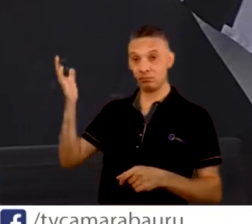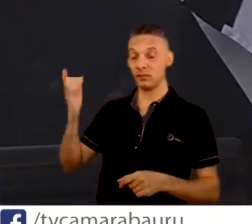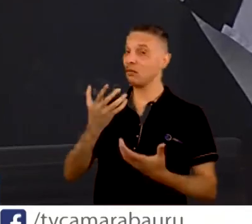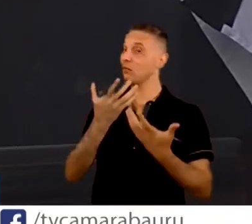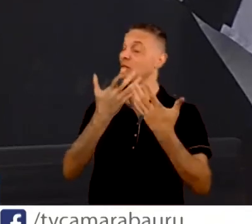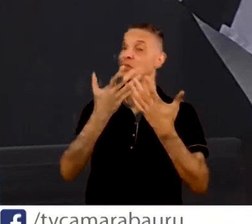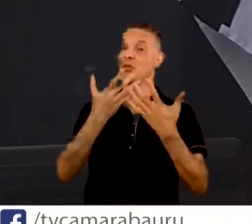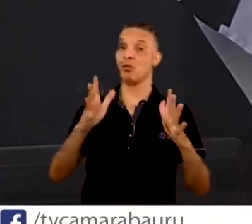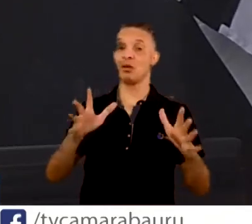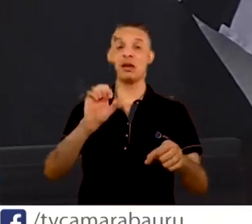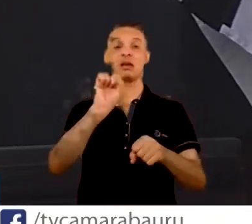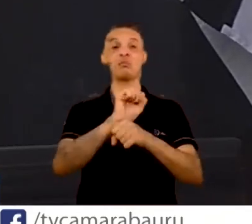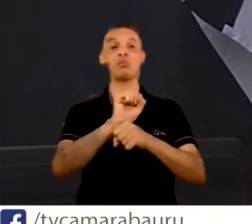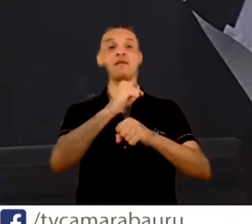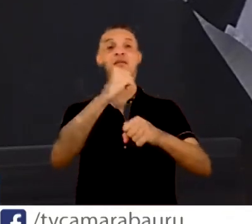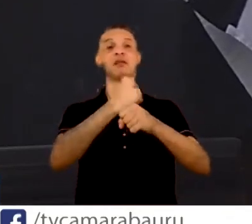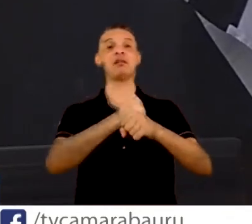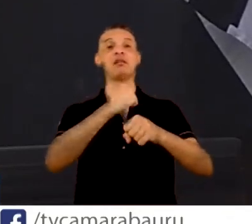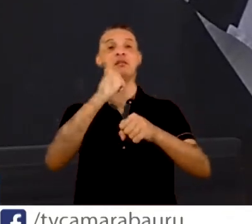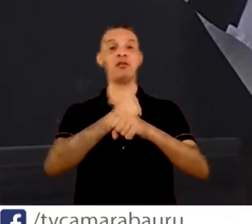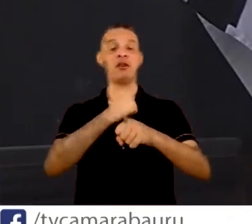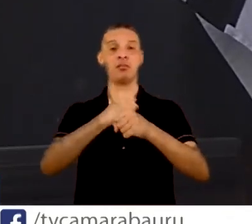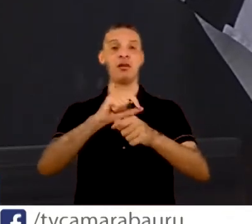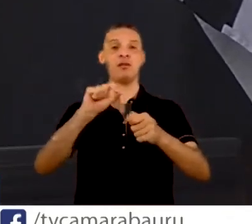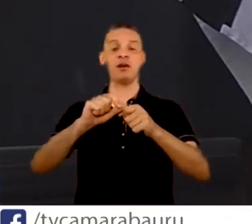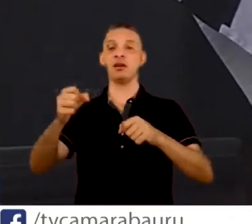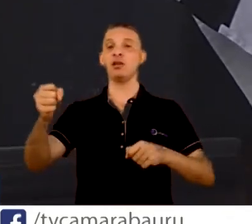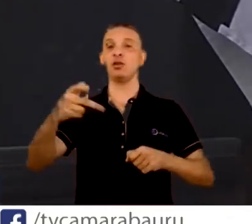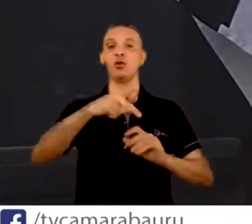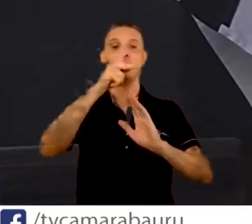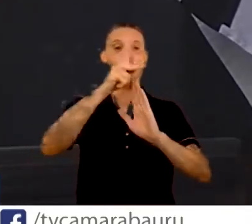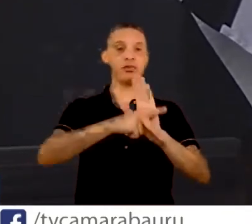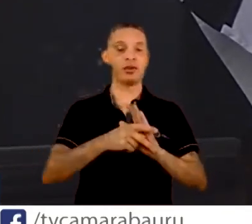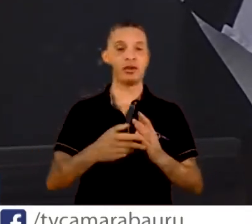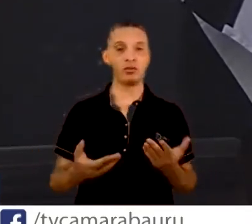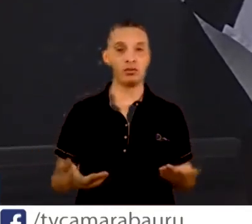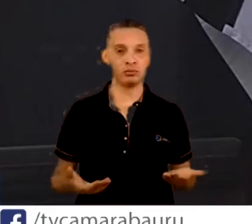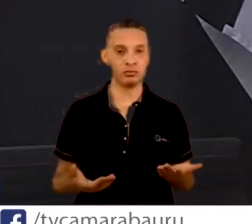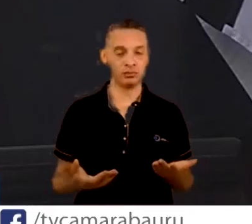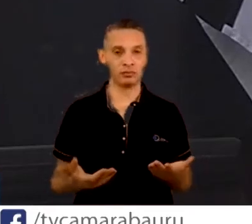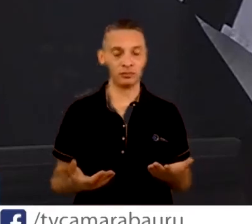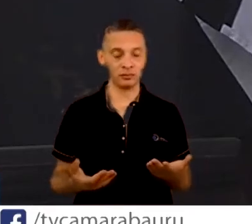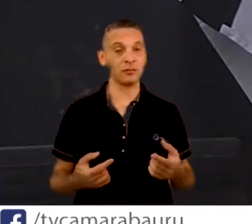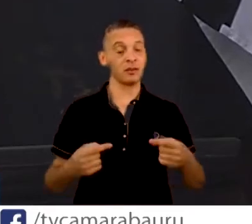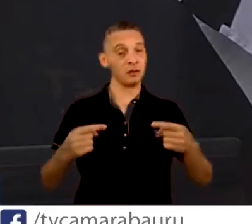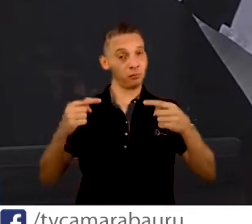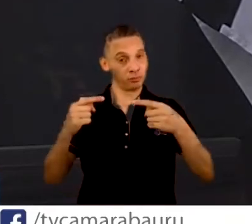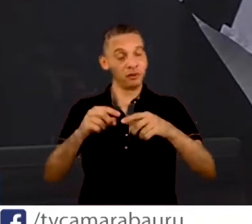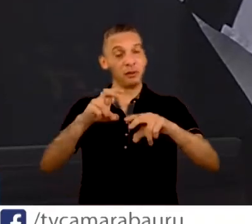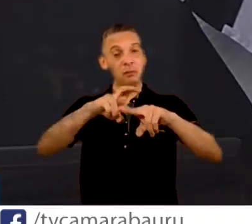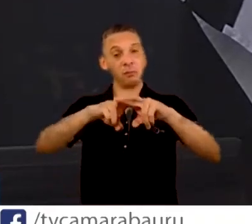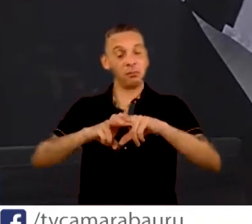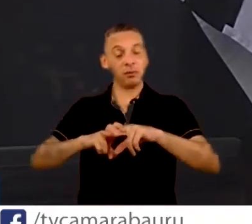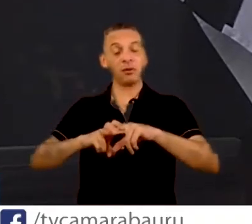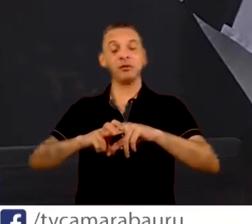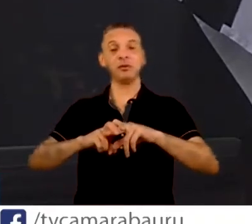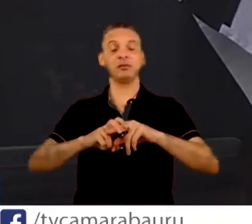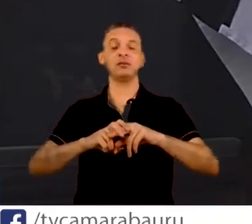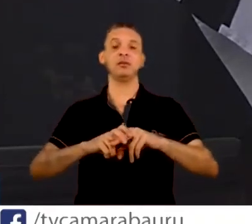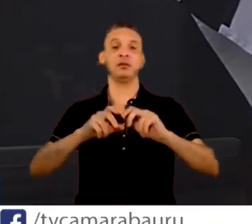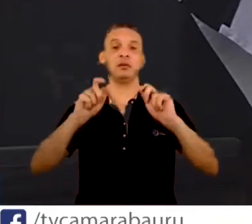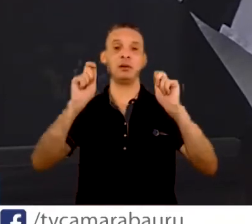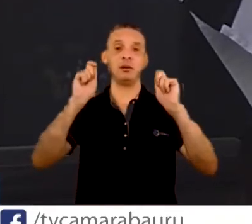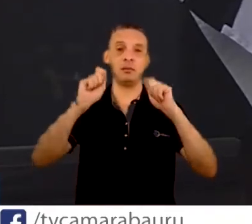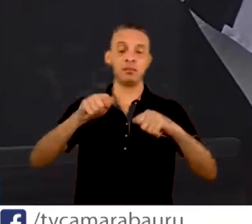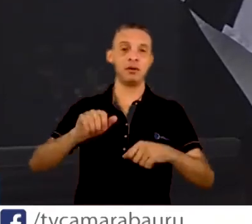paralisasse as obras para que se fizesse um novo projeto e que isso poderia fazer com